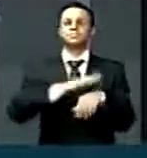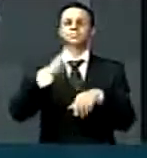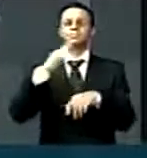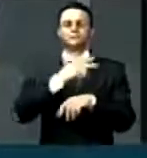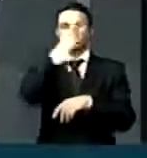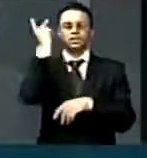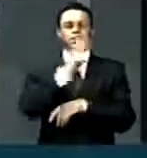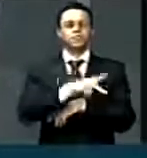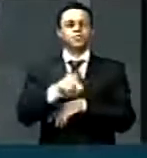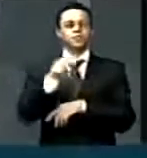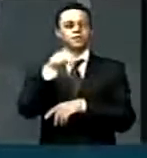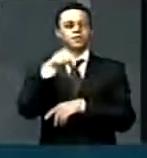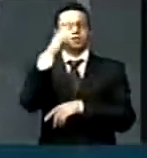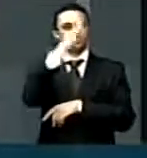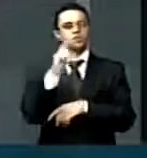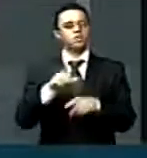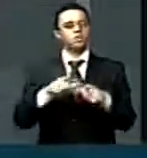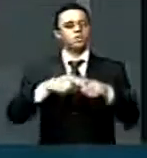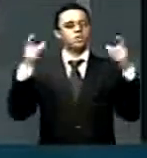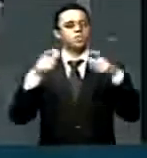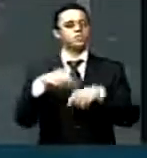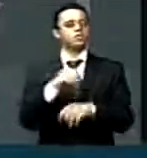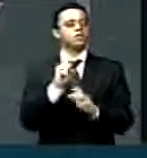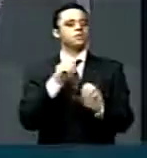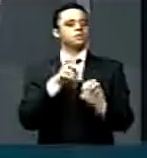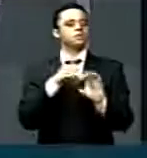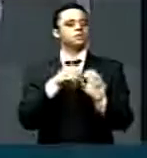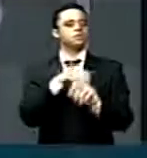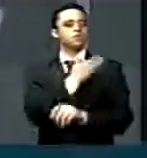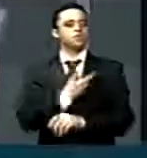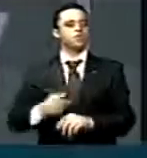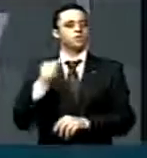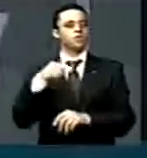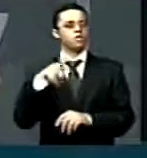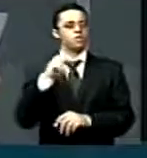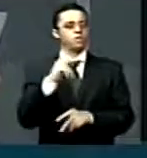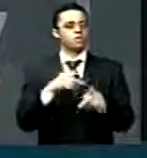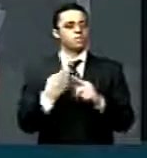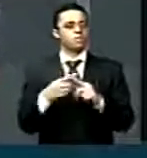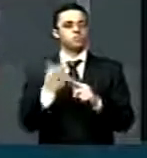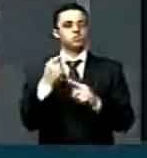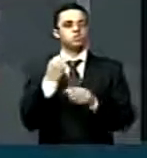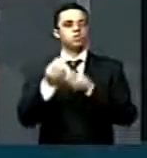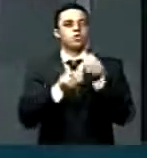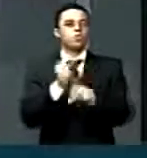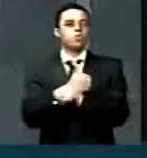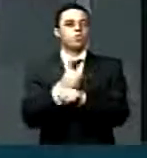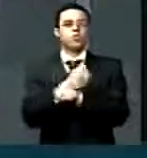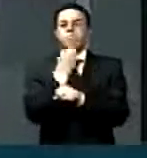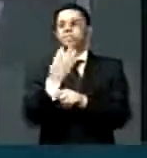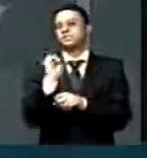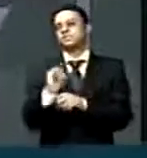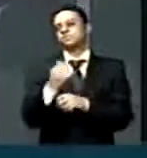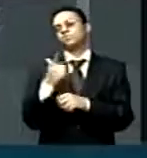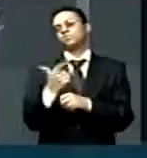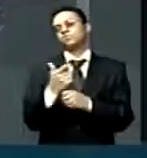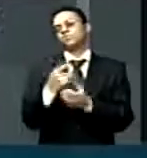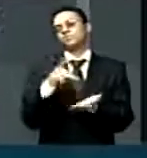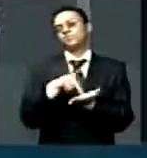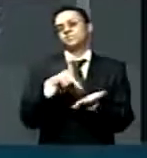ensino público no nosso país com qualidade. Não haverá qualidade no ensino público enquanto não houver